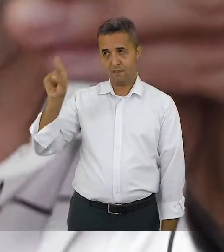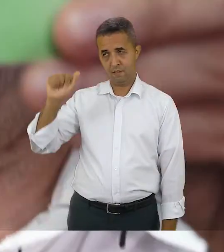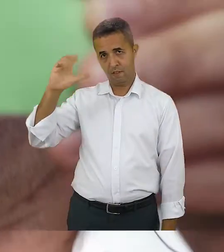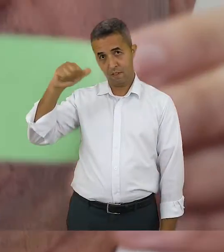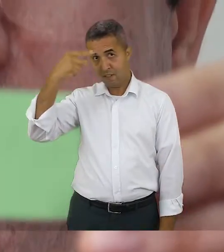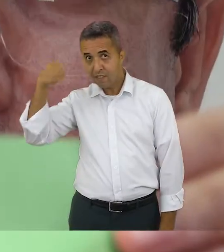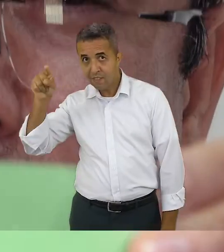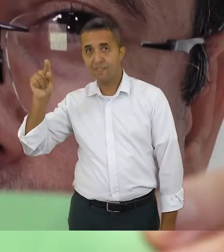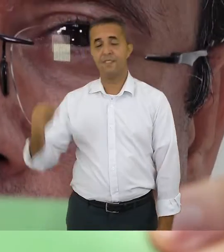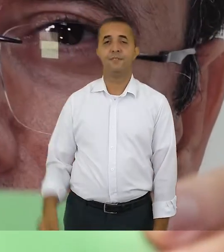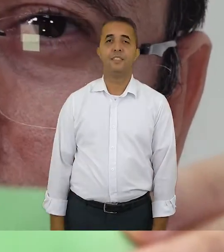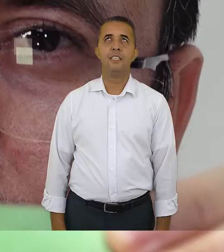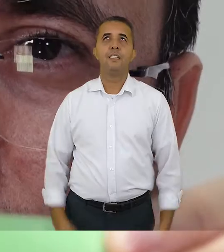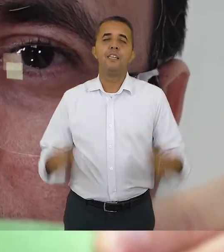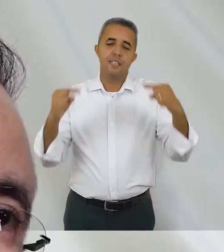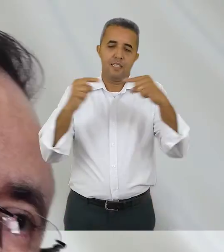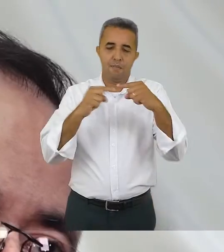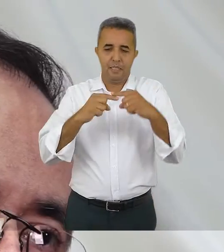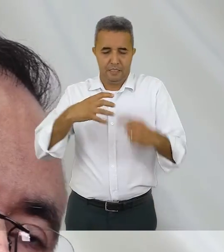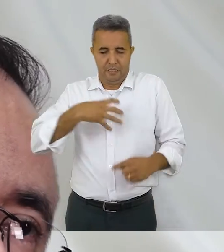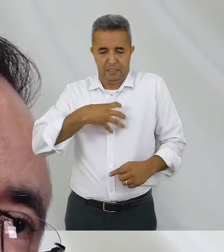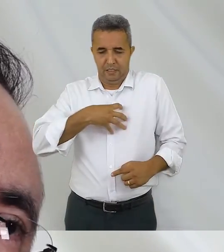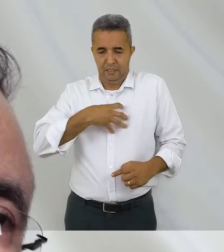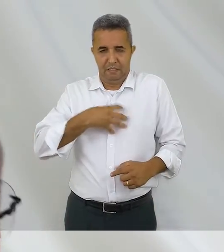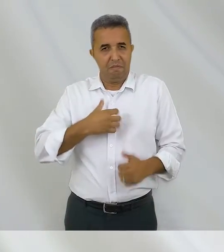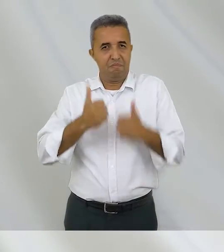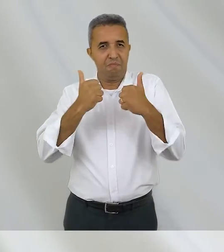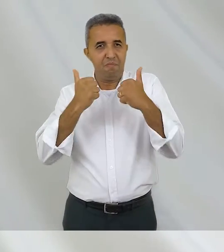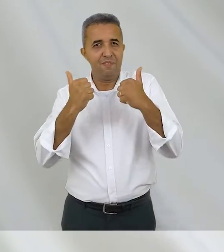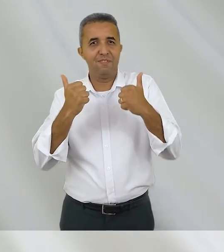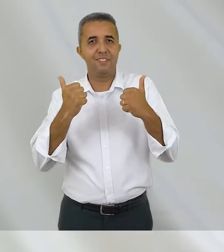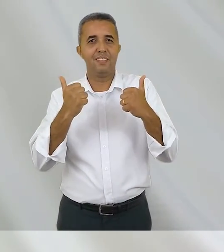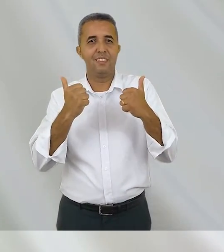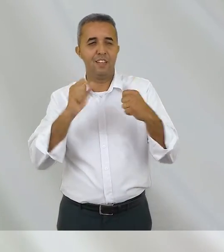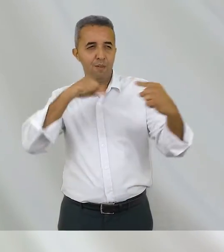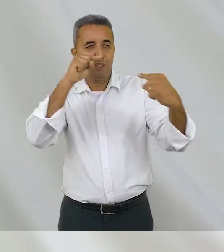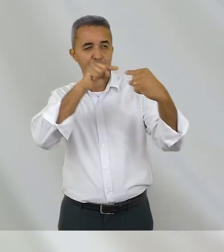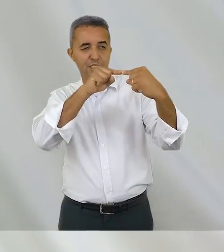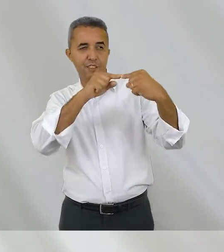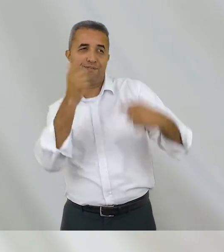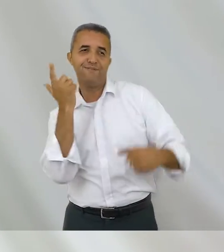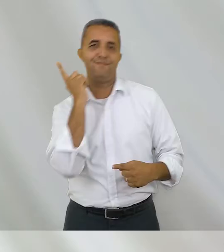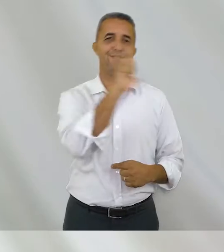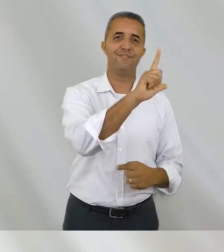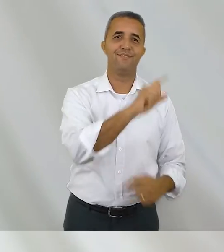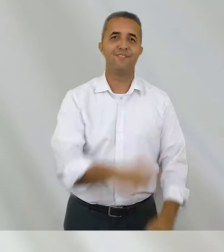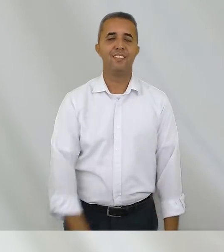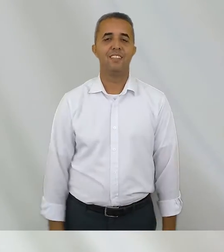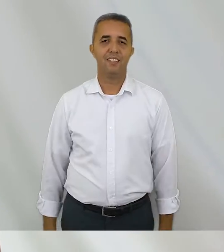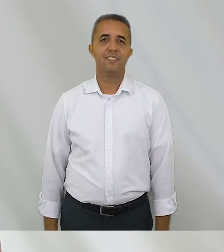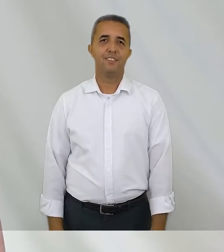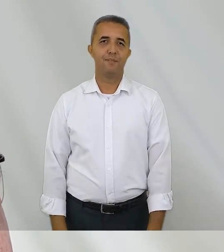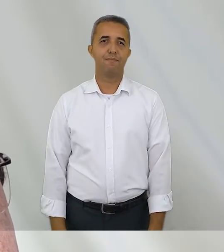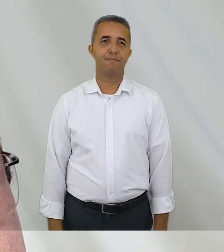A realização, enquanto pessoa mesmo em si, passa, todavia, pelo projeto da